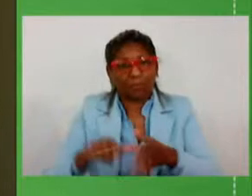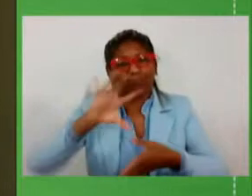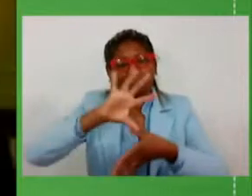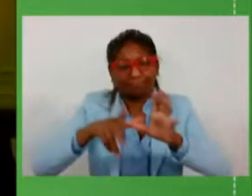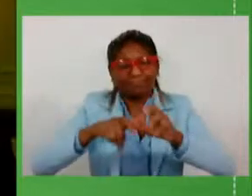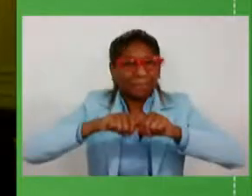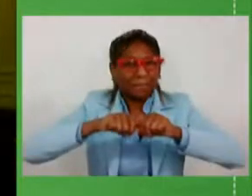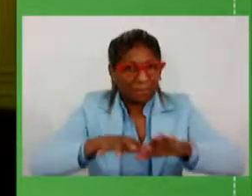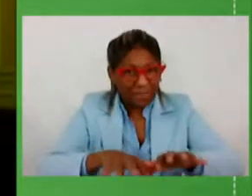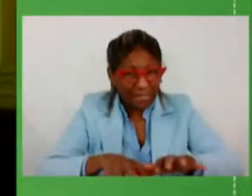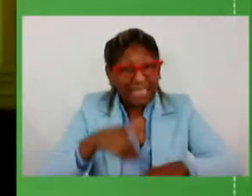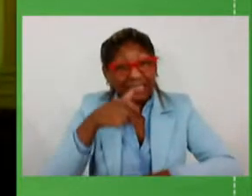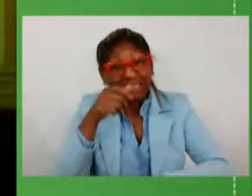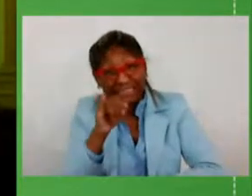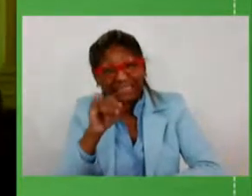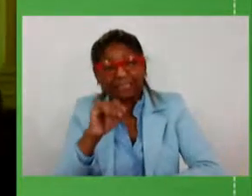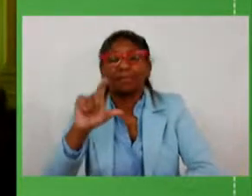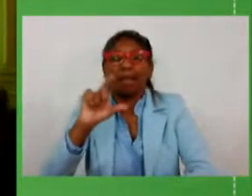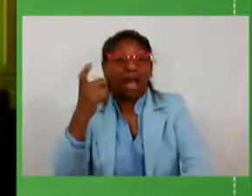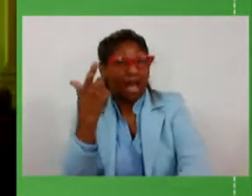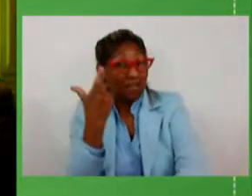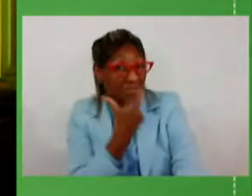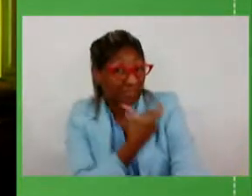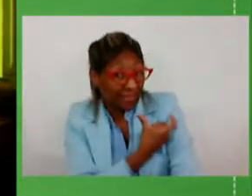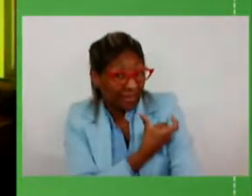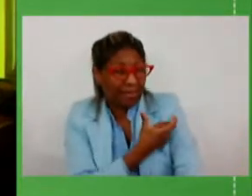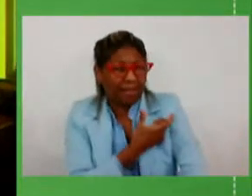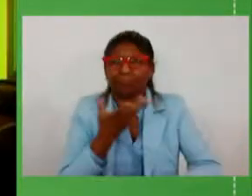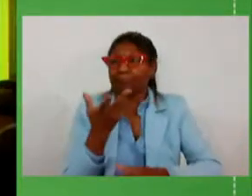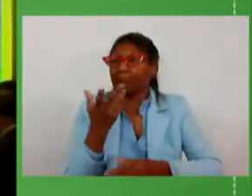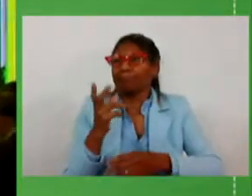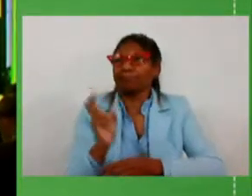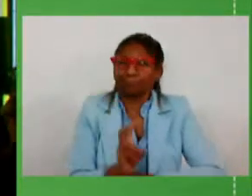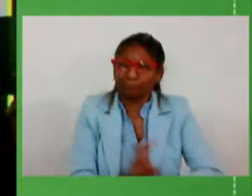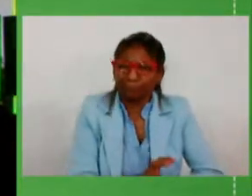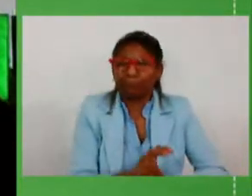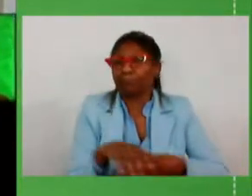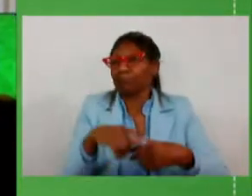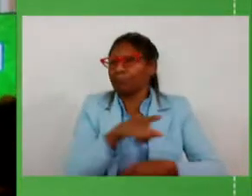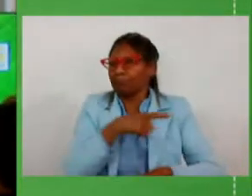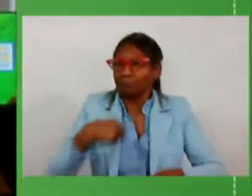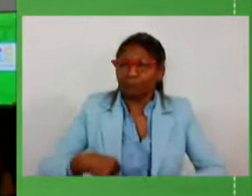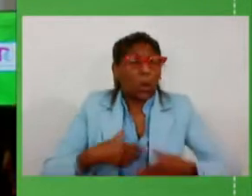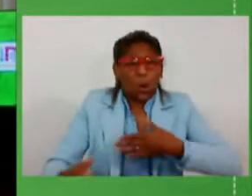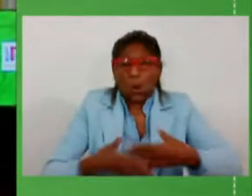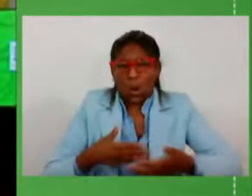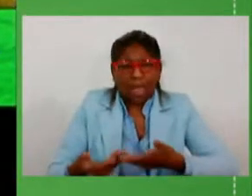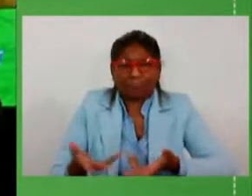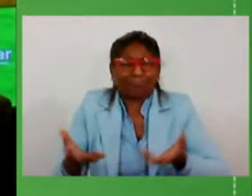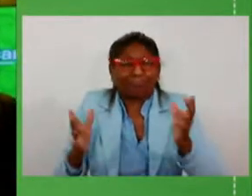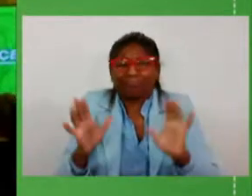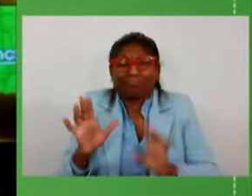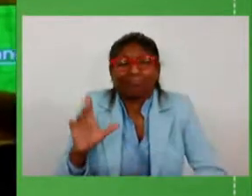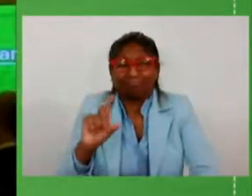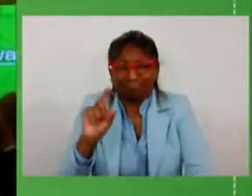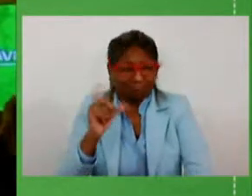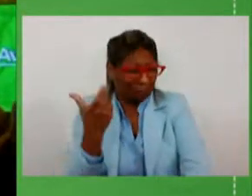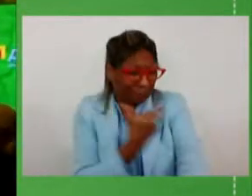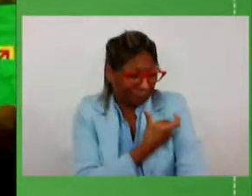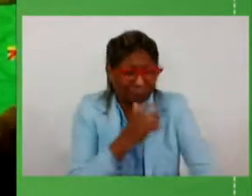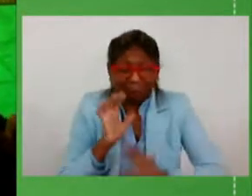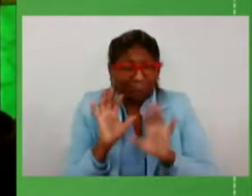digo se a vacina para a pandemia é do Butantan é da Fiocruz ou as outras que o governo adquire o governo brasileiro adquire